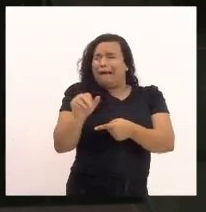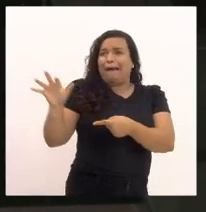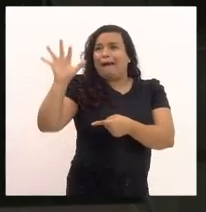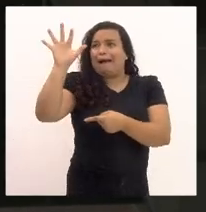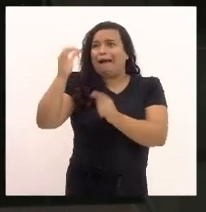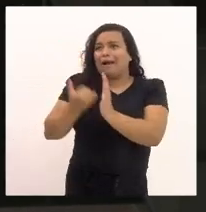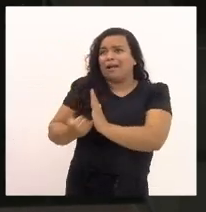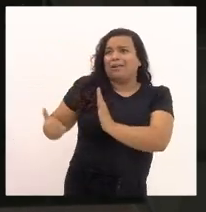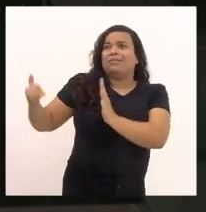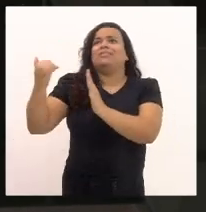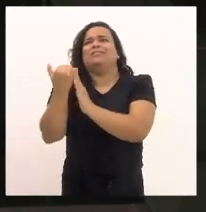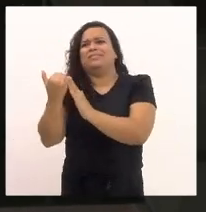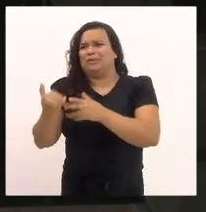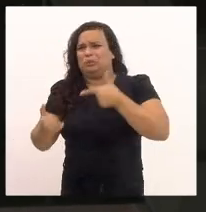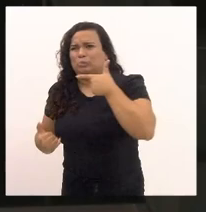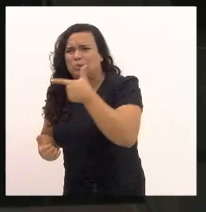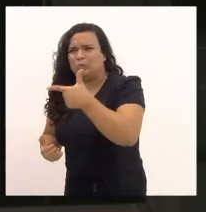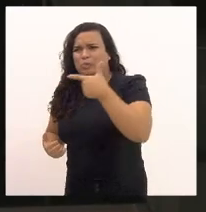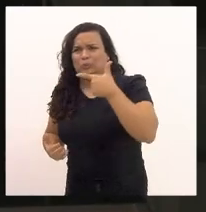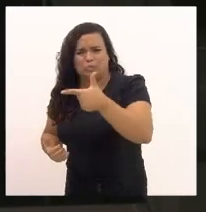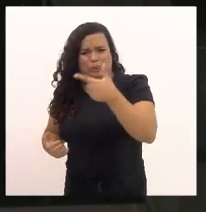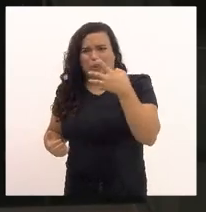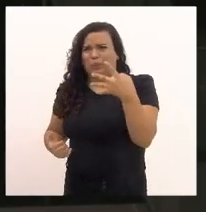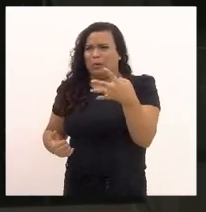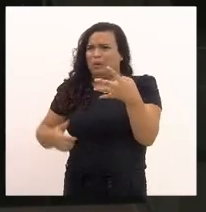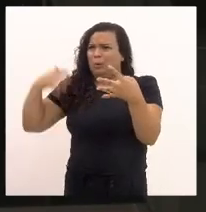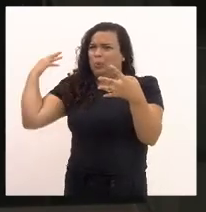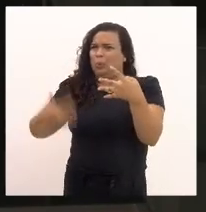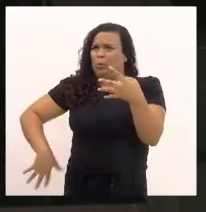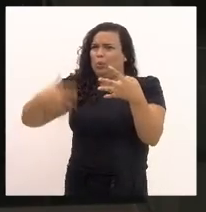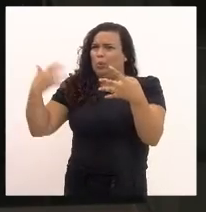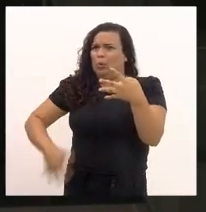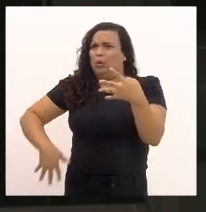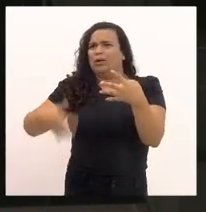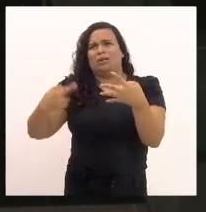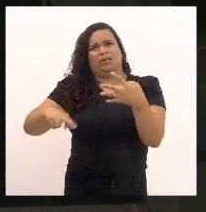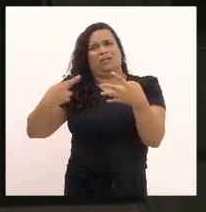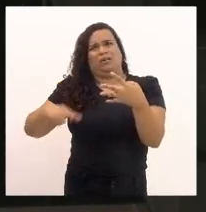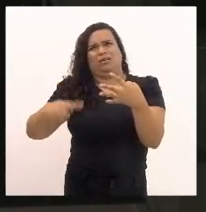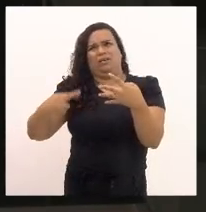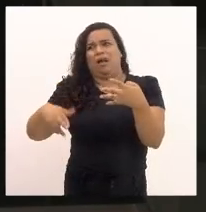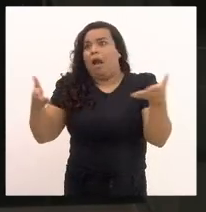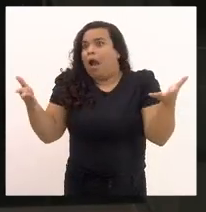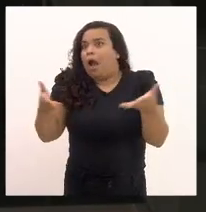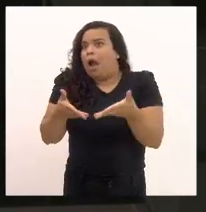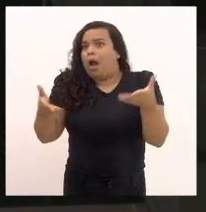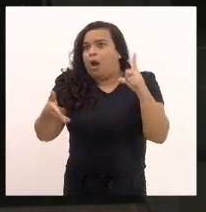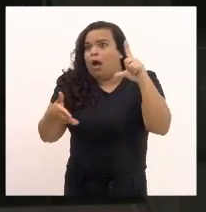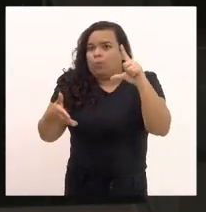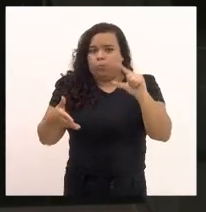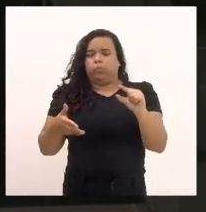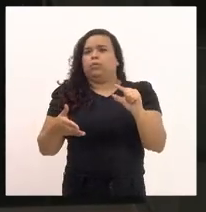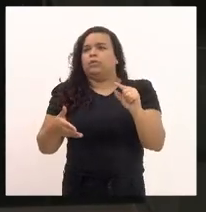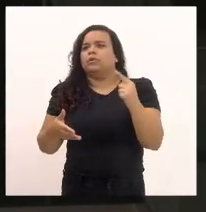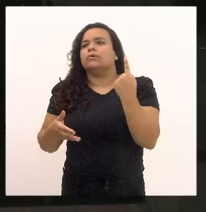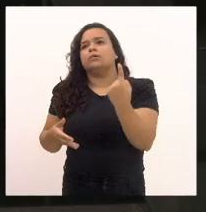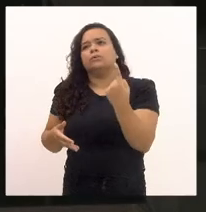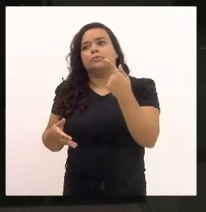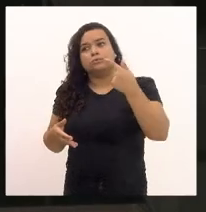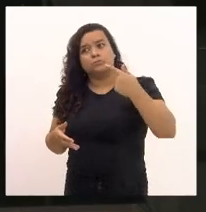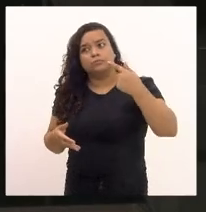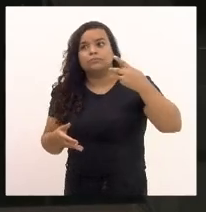R$ 224,00. Agora vai ser reduzida a R 173,00.